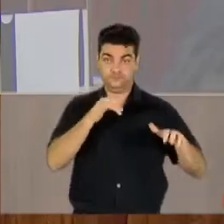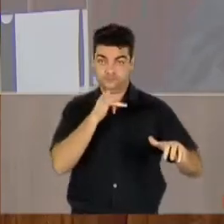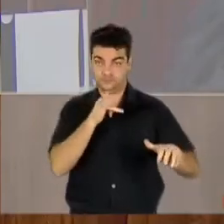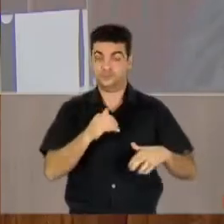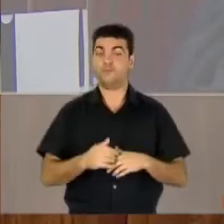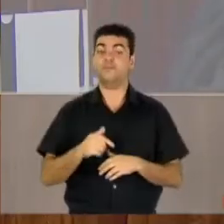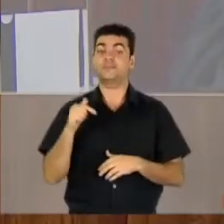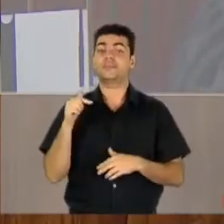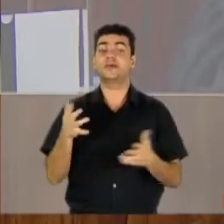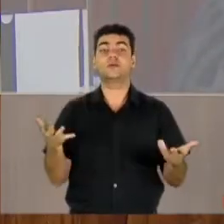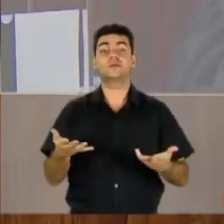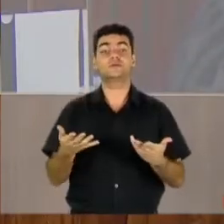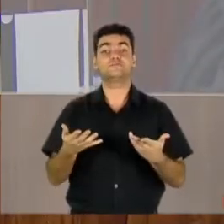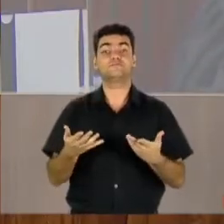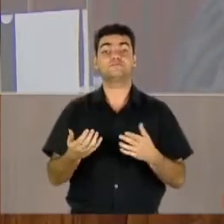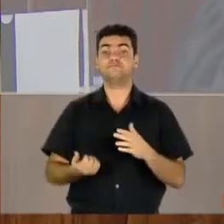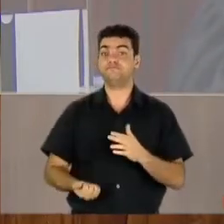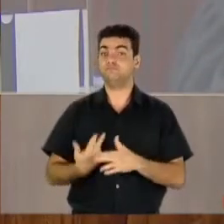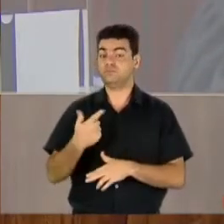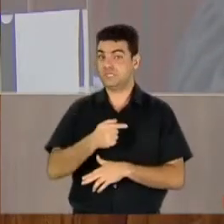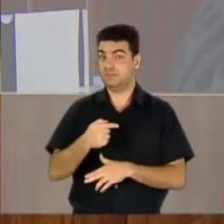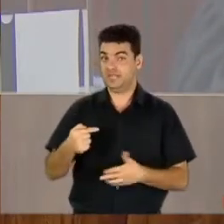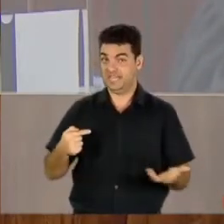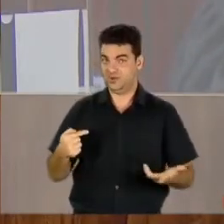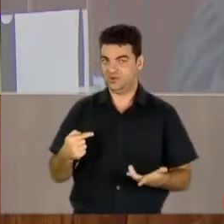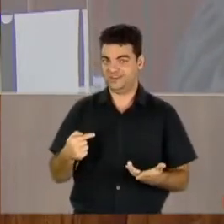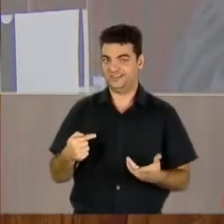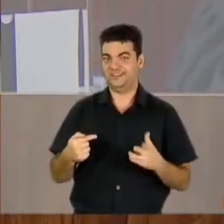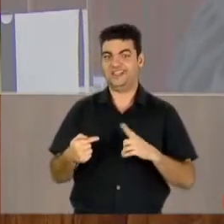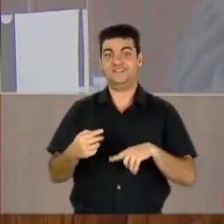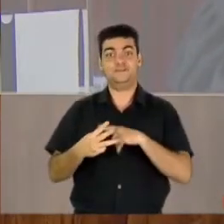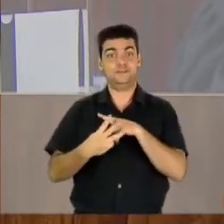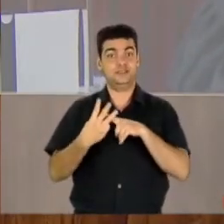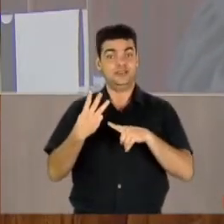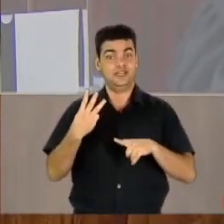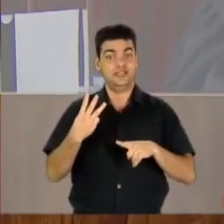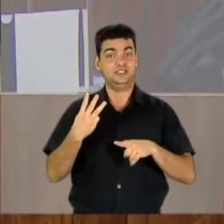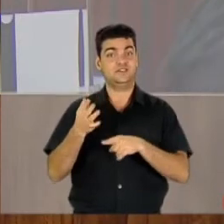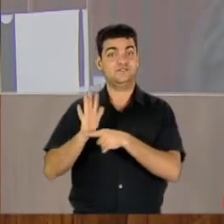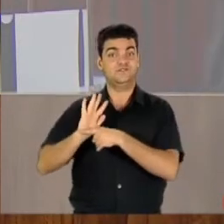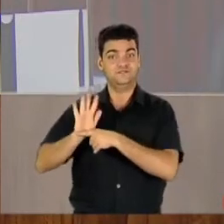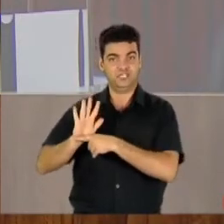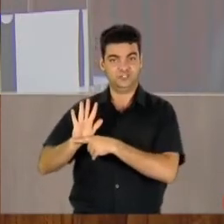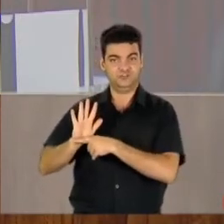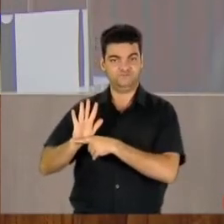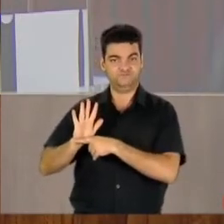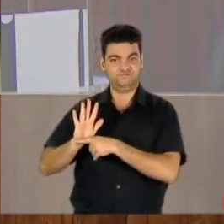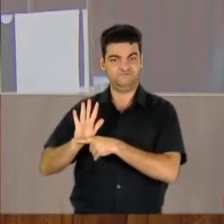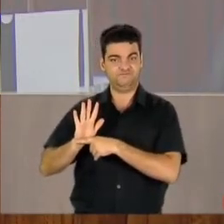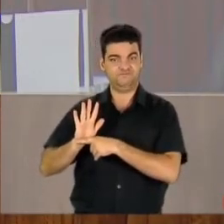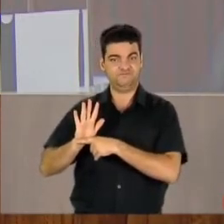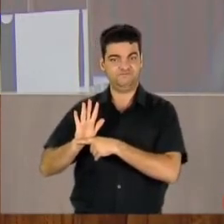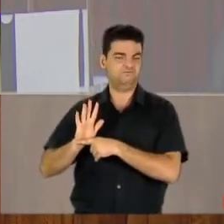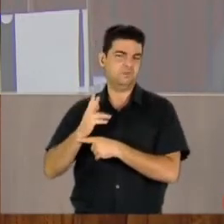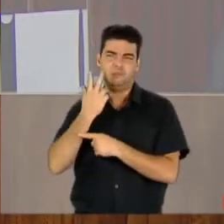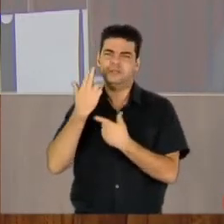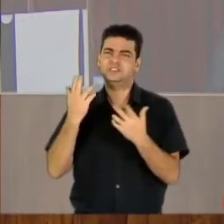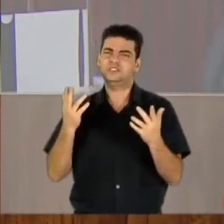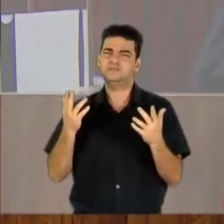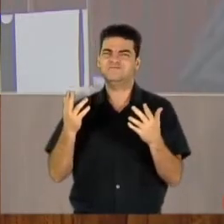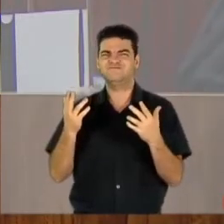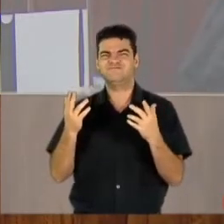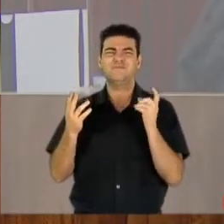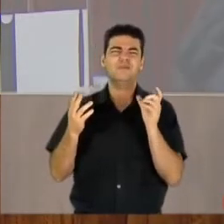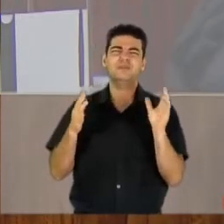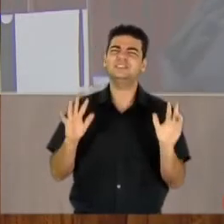Nós estamos lançando essa semana três vídeos de promoção, eu assim